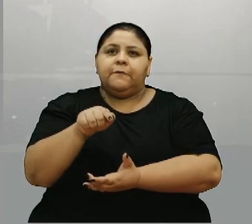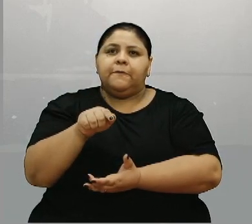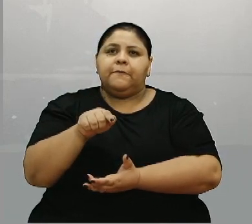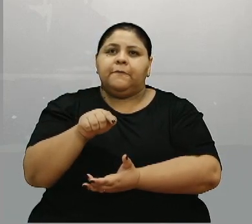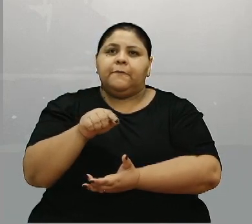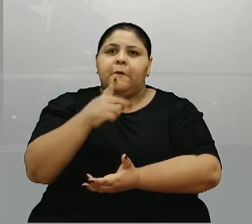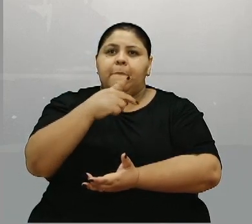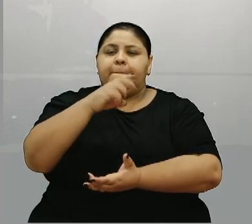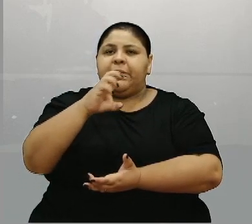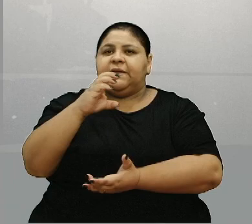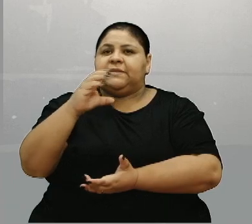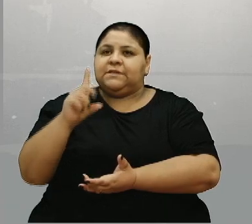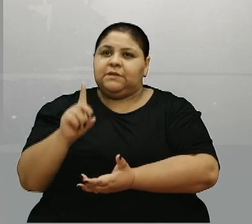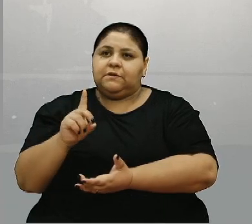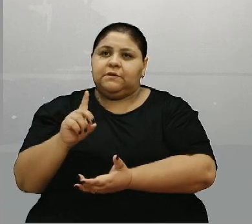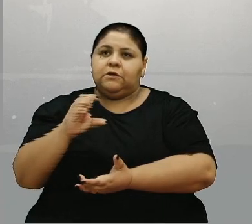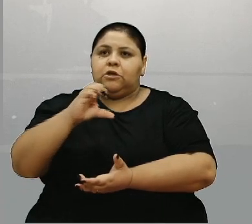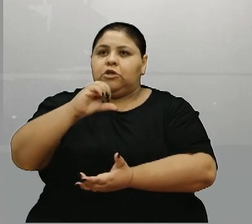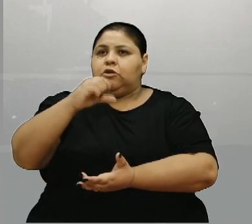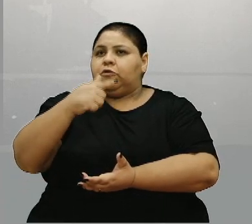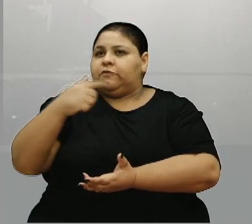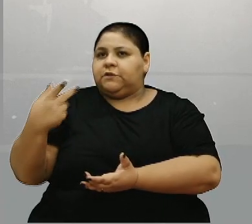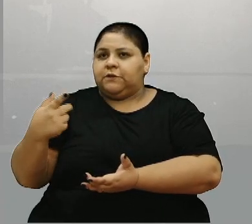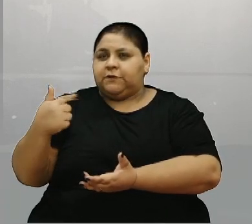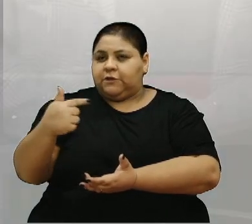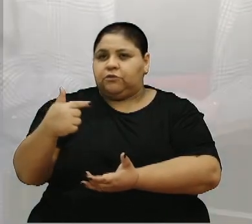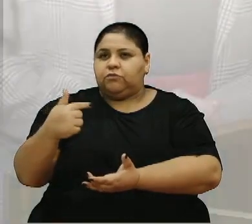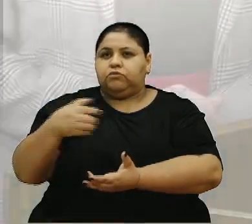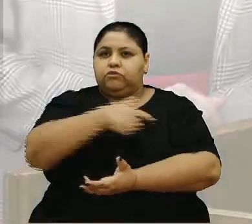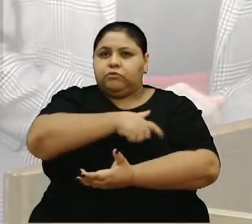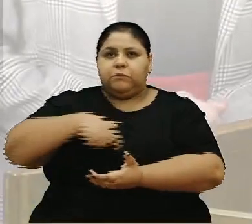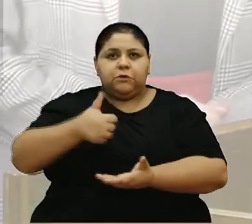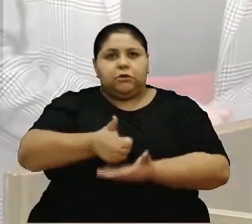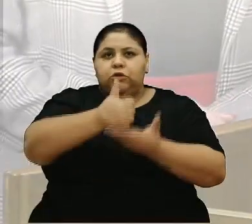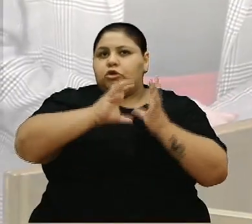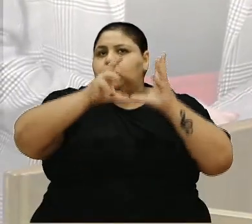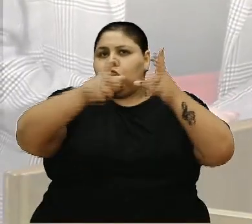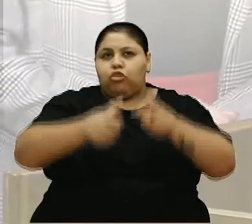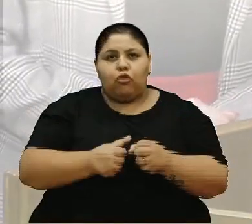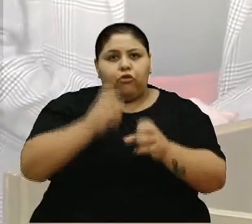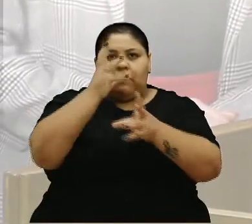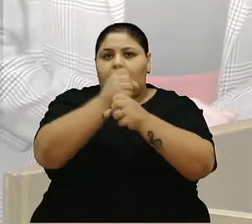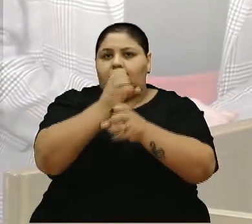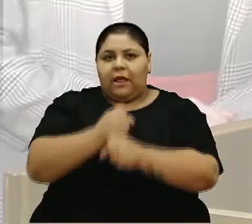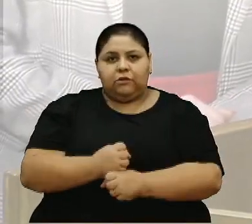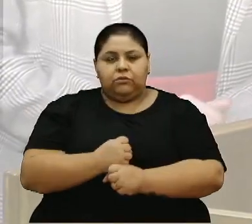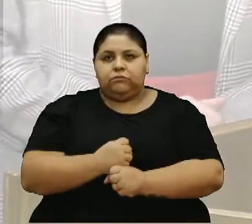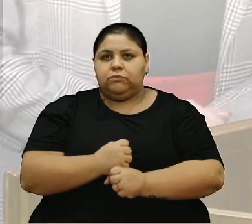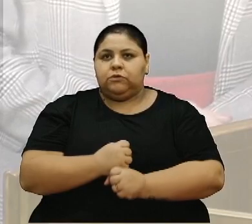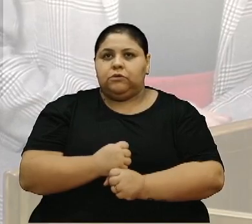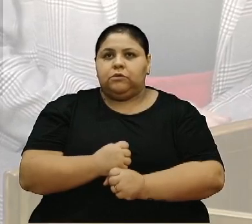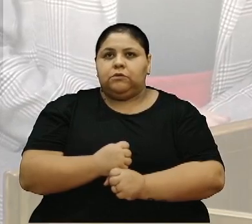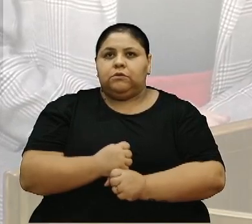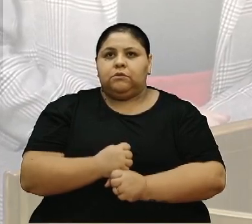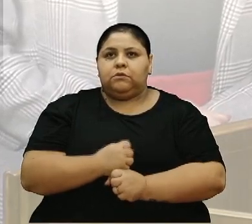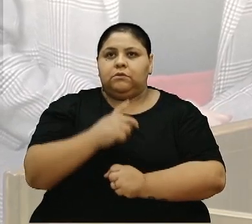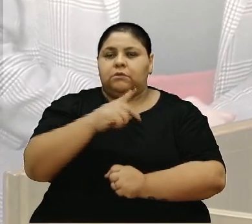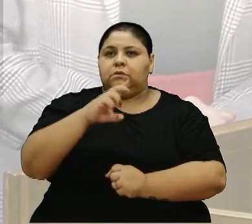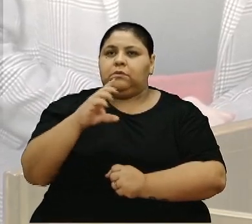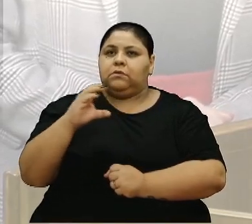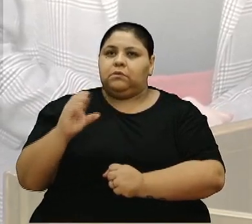Funcionalismo, os taxis que tem, os patrocinadores, o staff. Todo mundo está computado ali. Os PCDs,